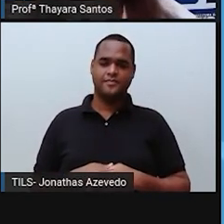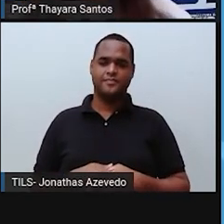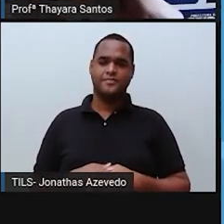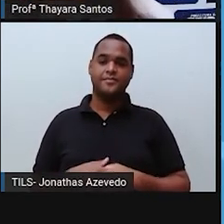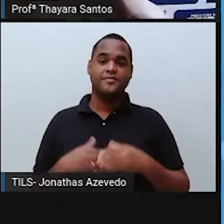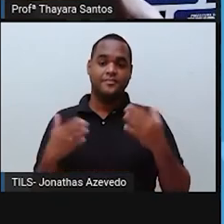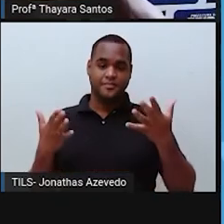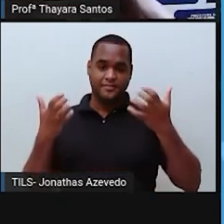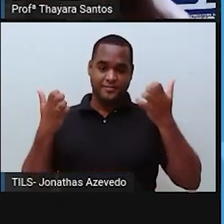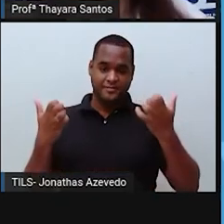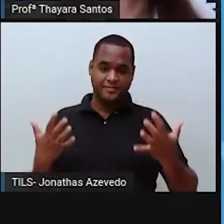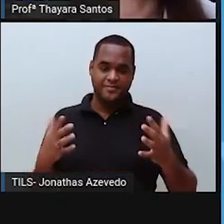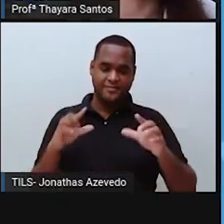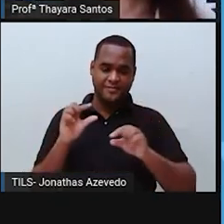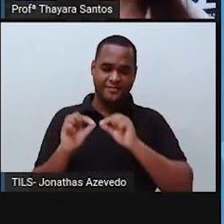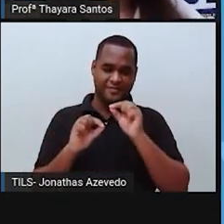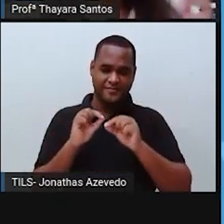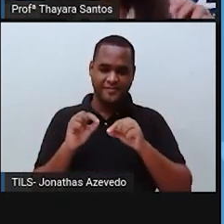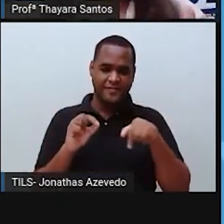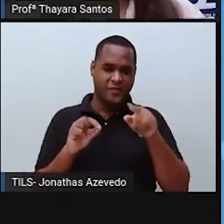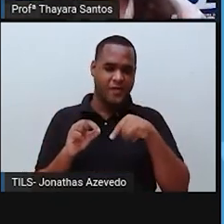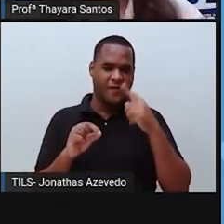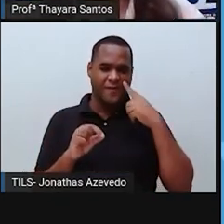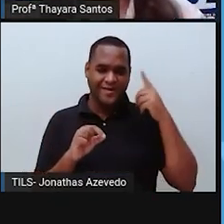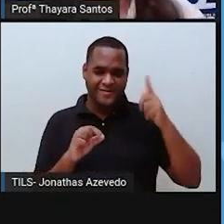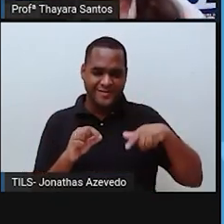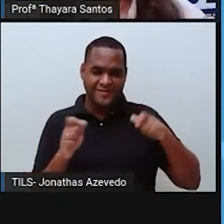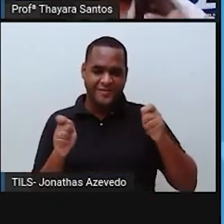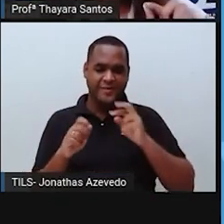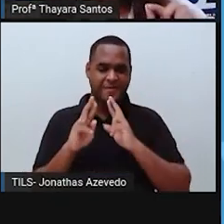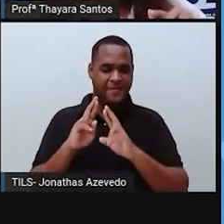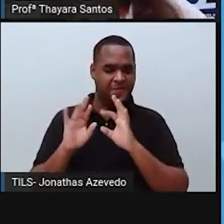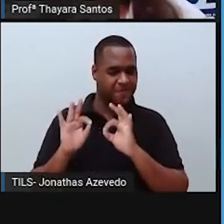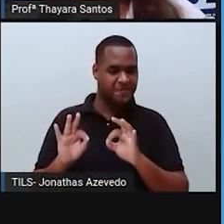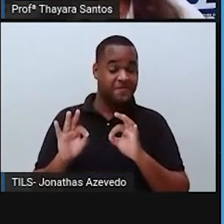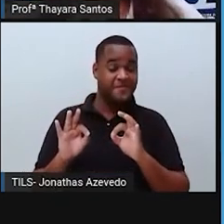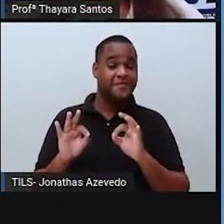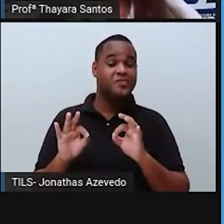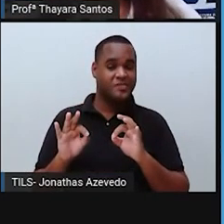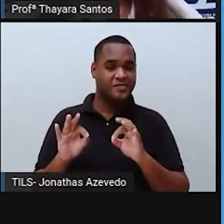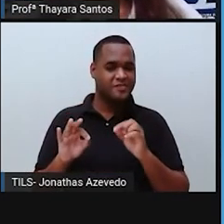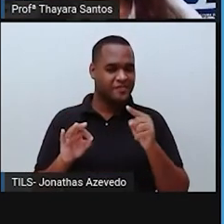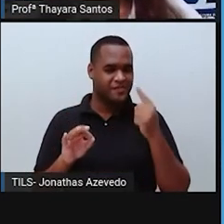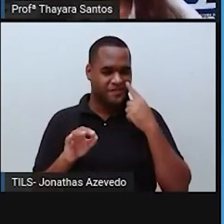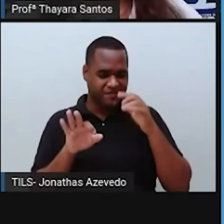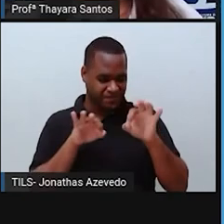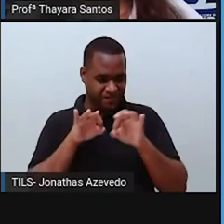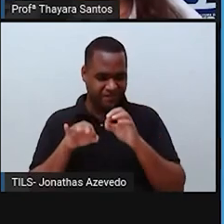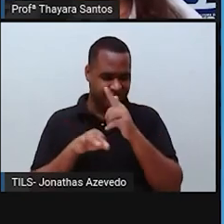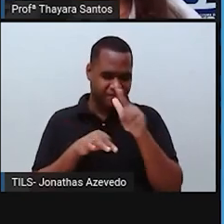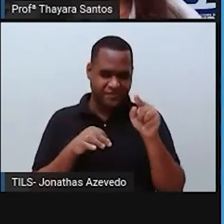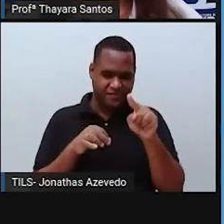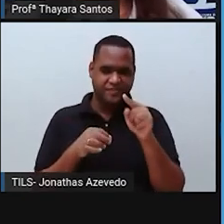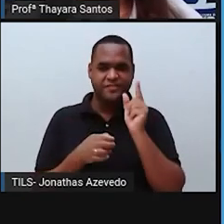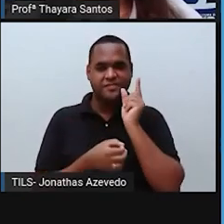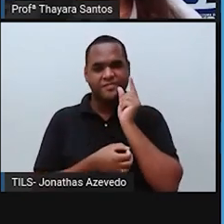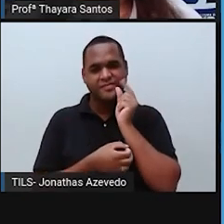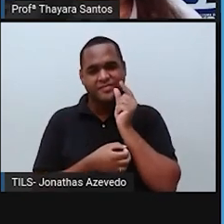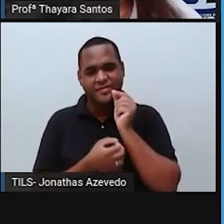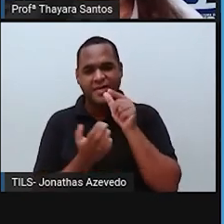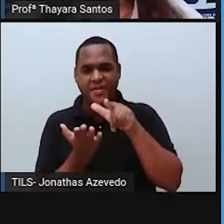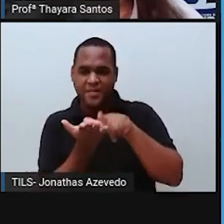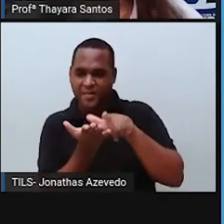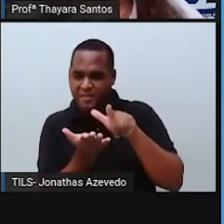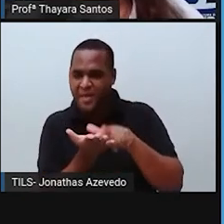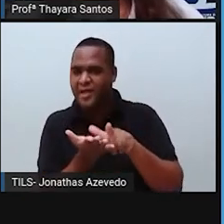E agora, a gente vai para a nossa atividade. Então, se preparar aí do outro lado, já pega uma folha de